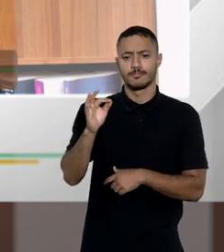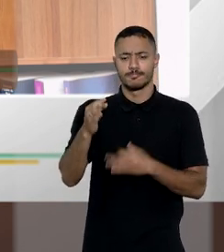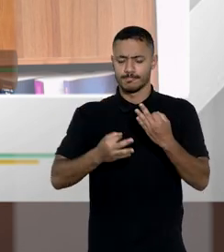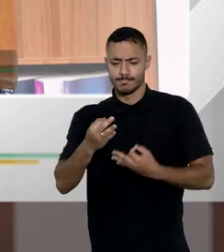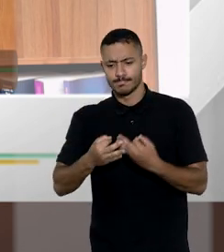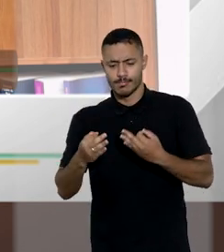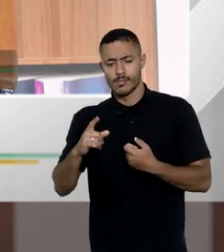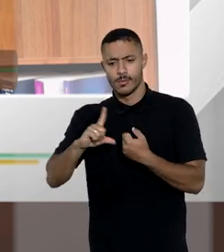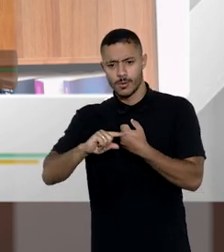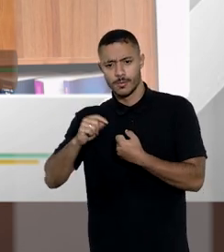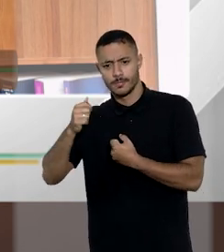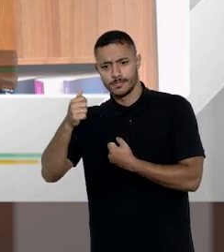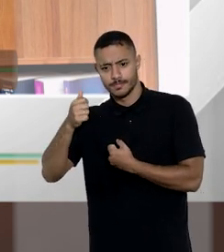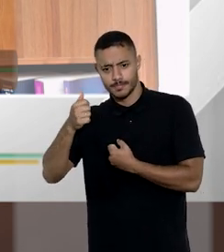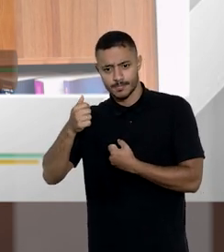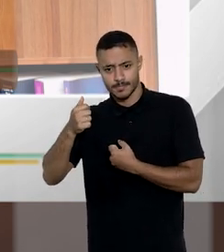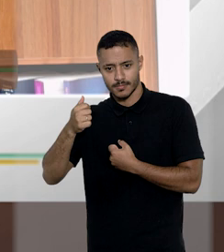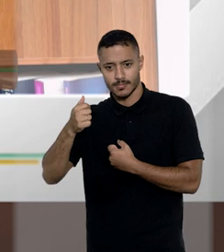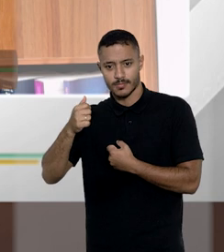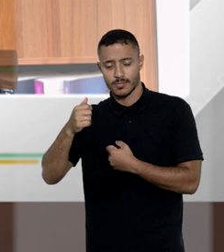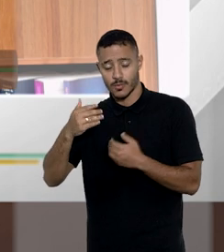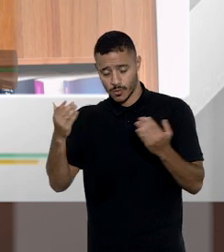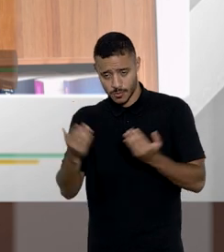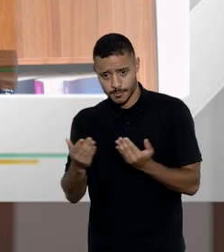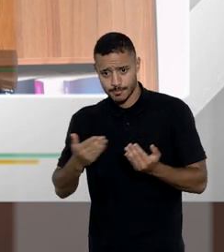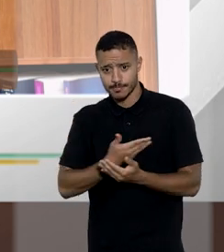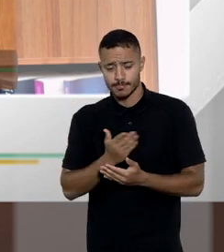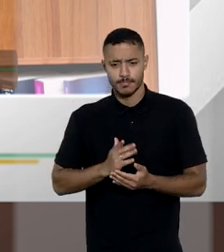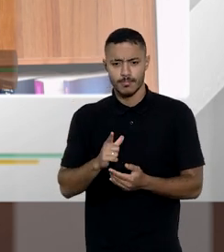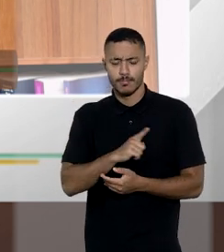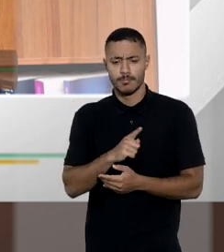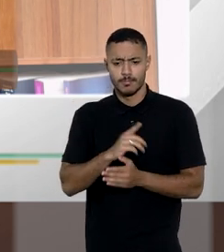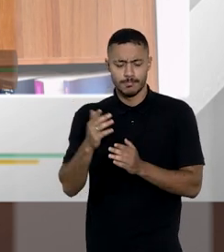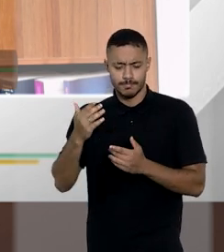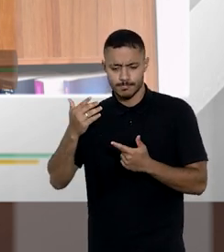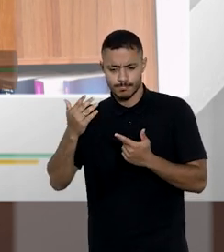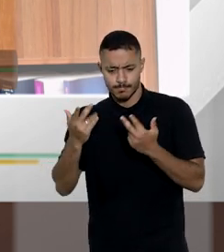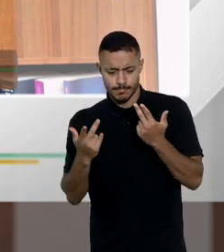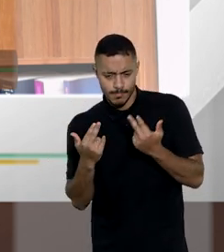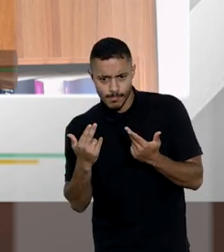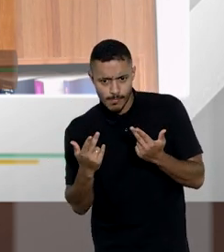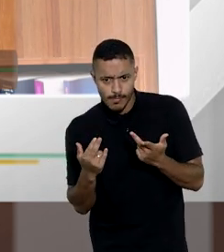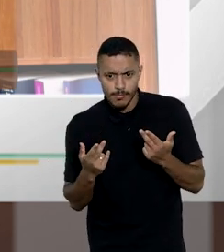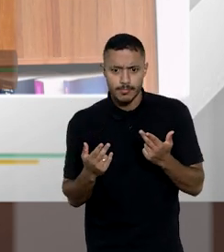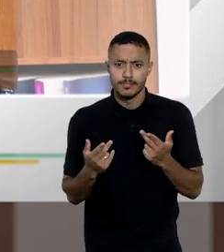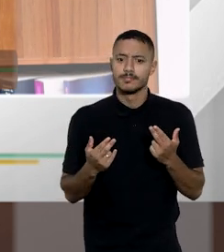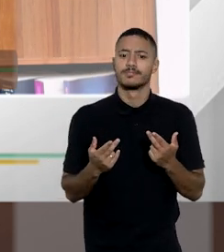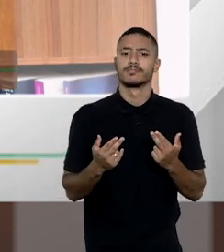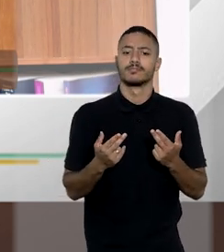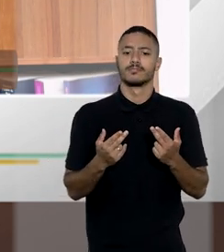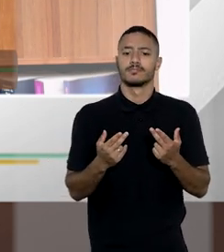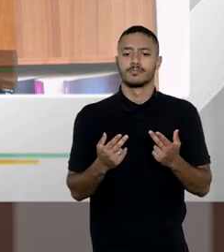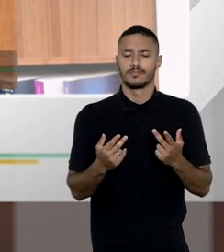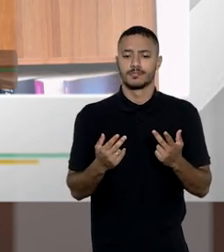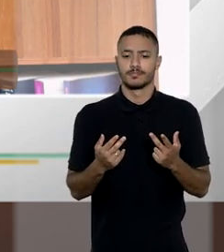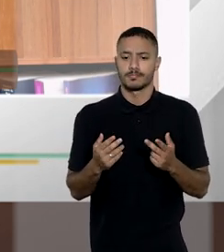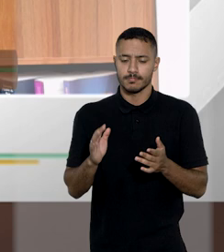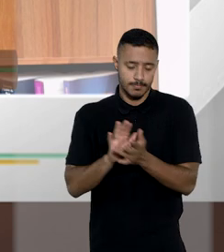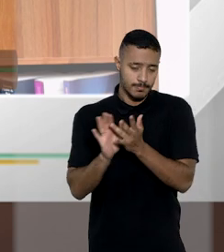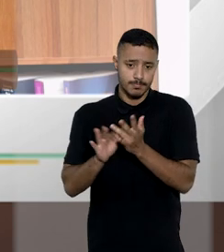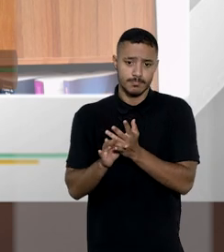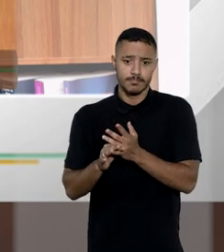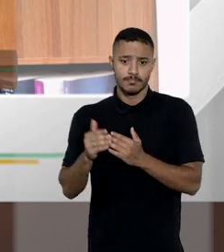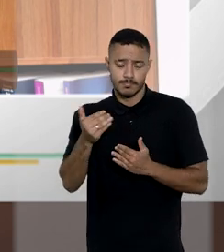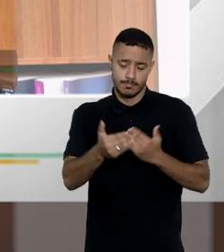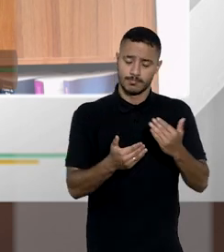os temas 498 e 809 então hoje nós temos uma equiparação do companheiro ao cônjuge